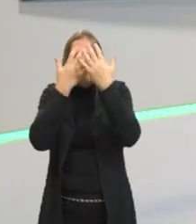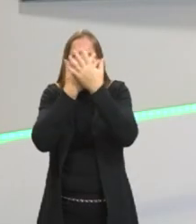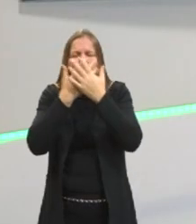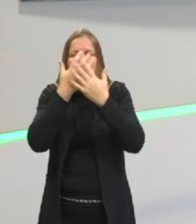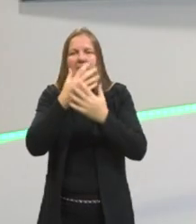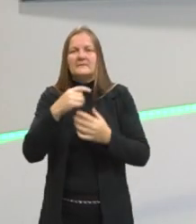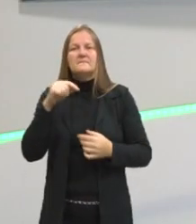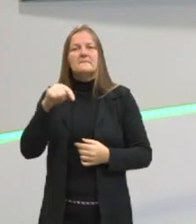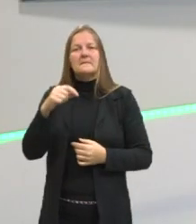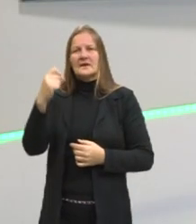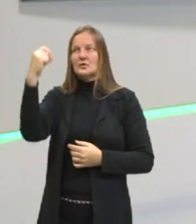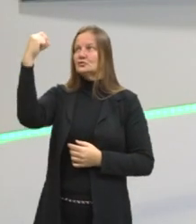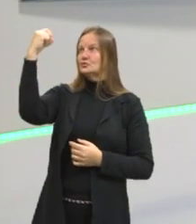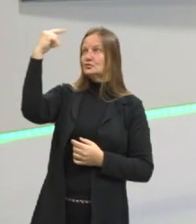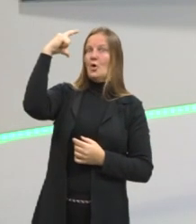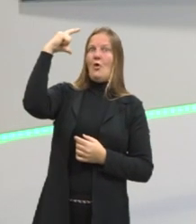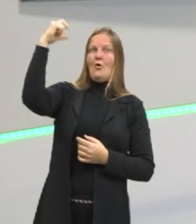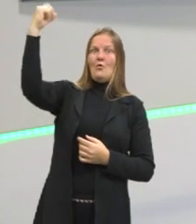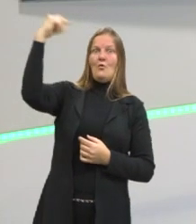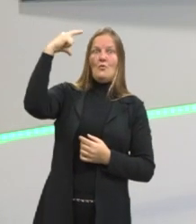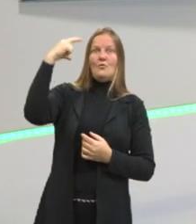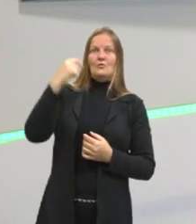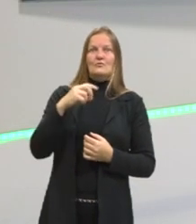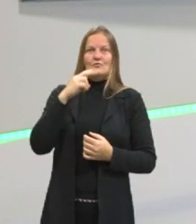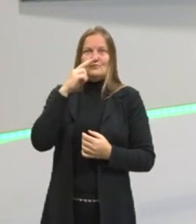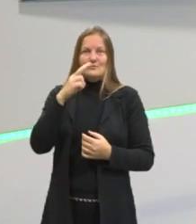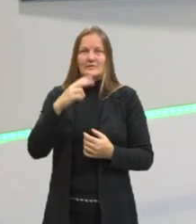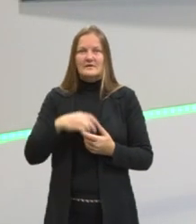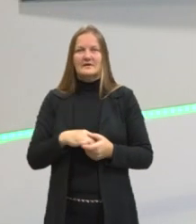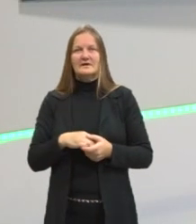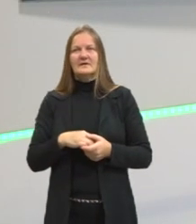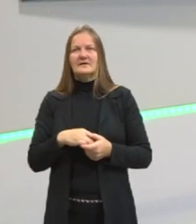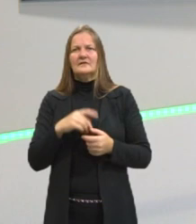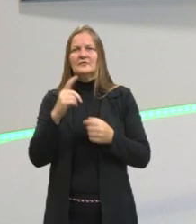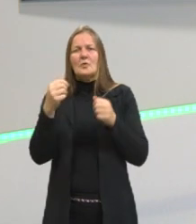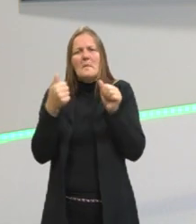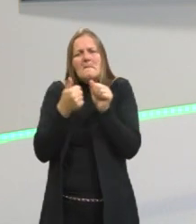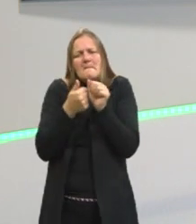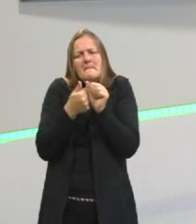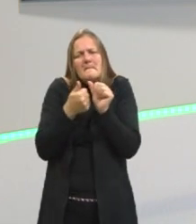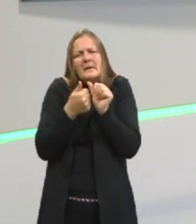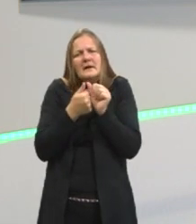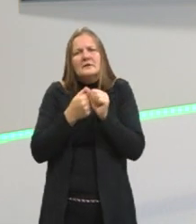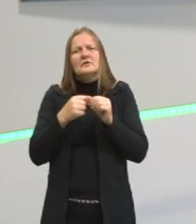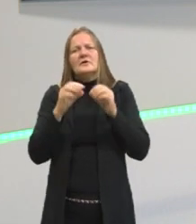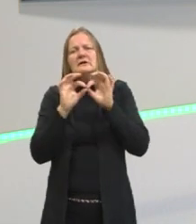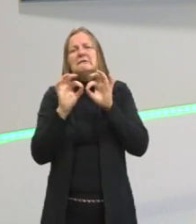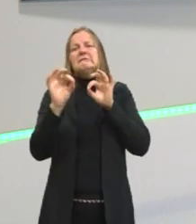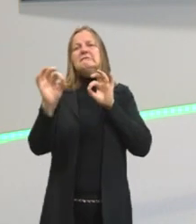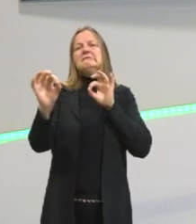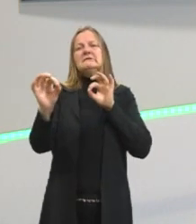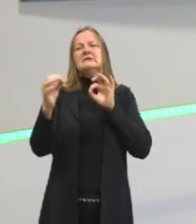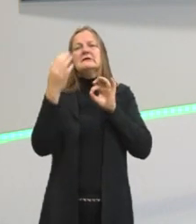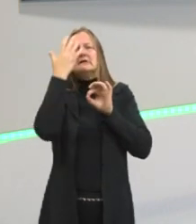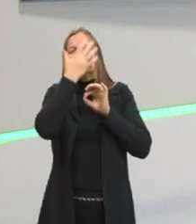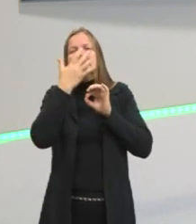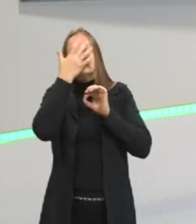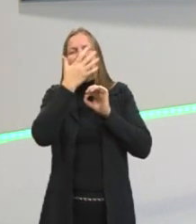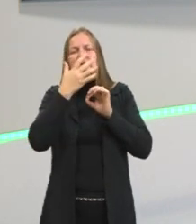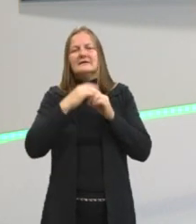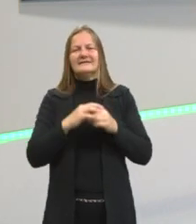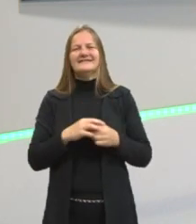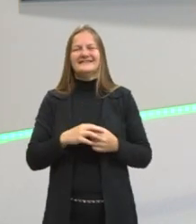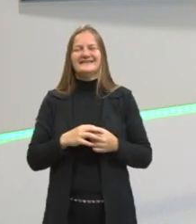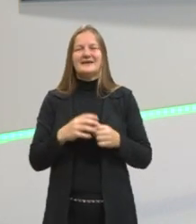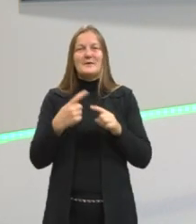características do sol, ele diz para ela ficar mais próxima, porque ela está muito branquinha. Então, ela poderia